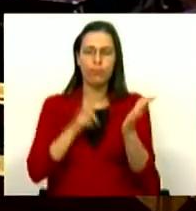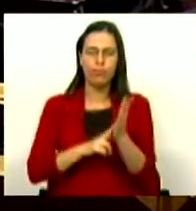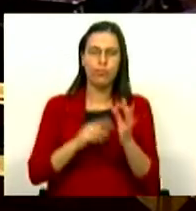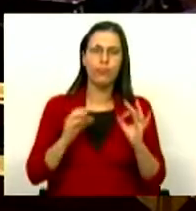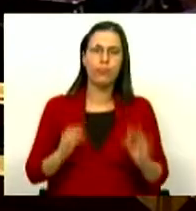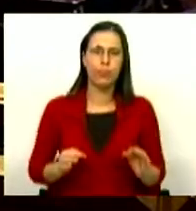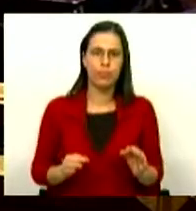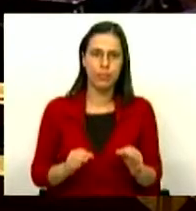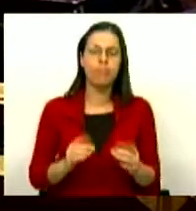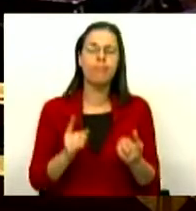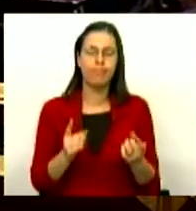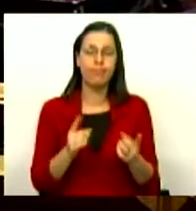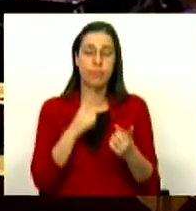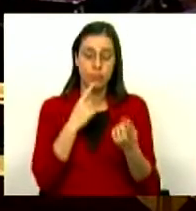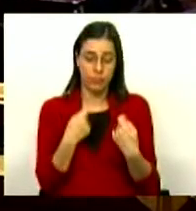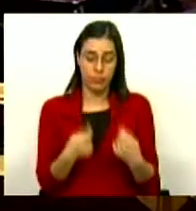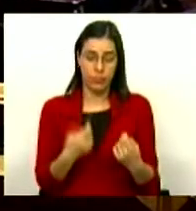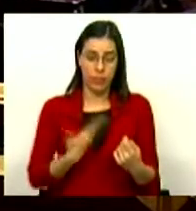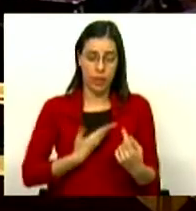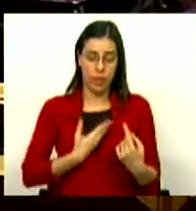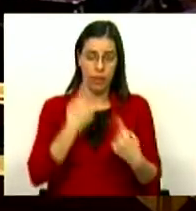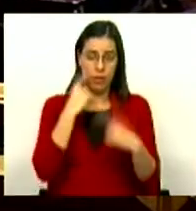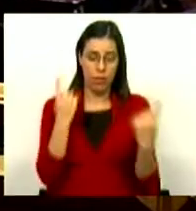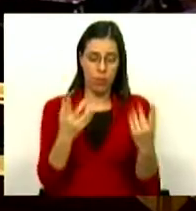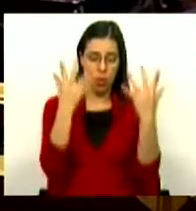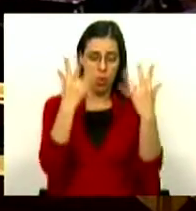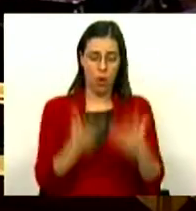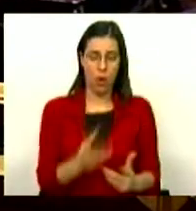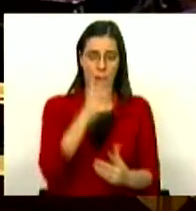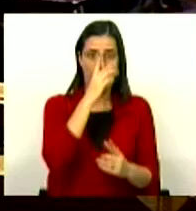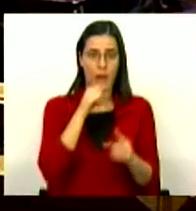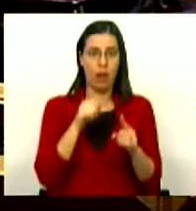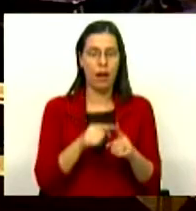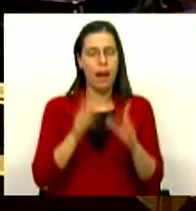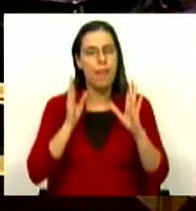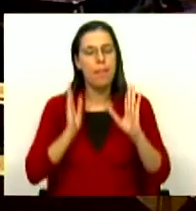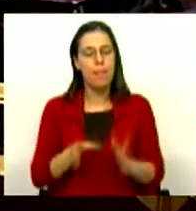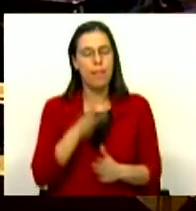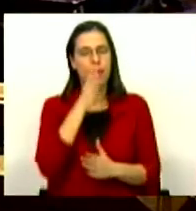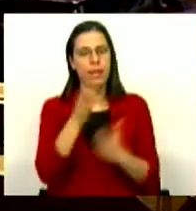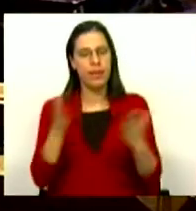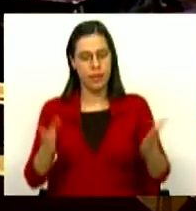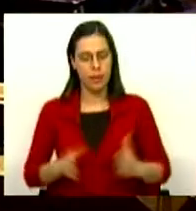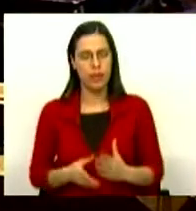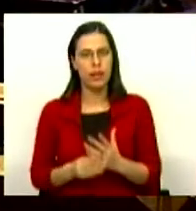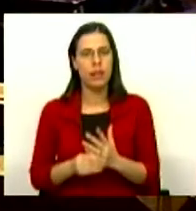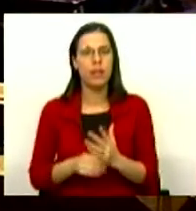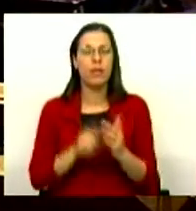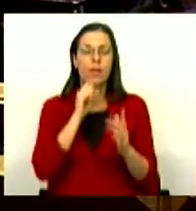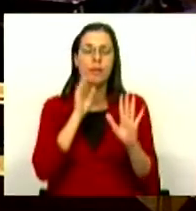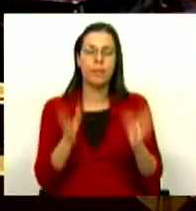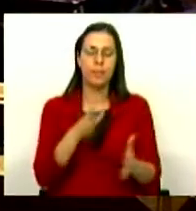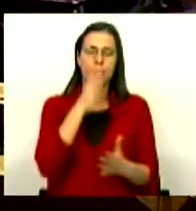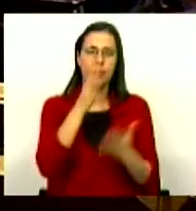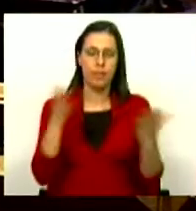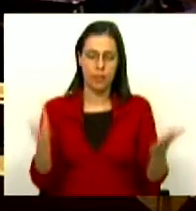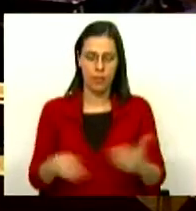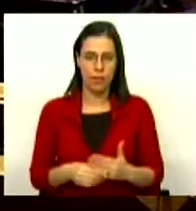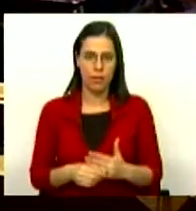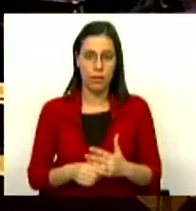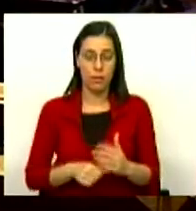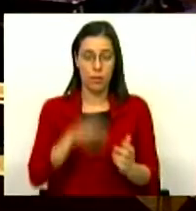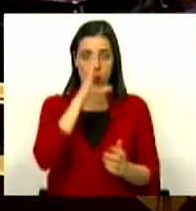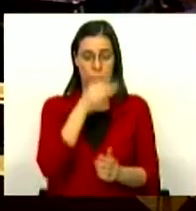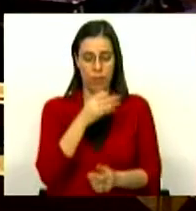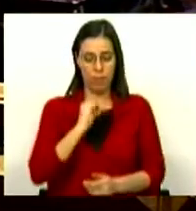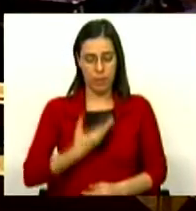e do peso dos encargos com a dívida pública no Orçamento do Estado, convém dizer, é oportuno dizer, que quando o Governo